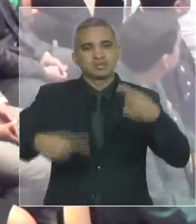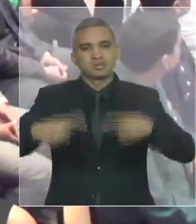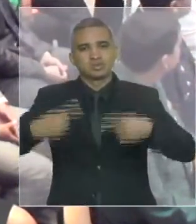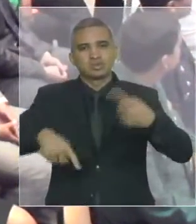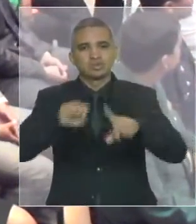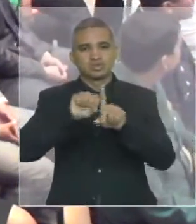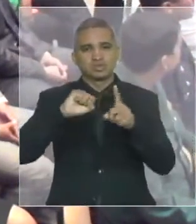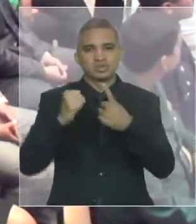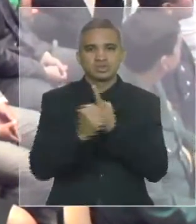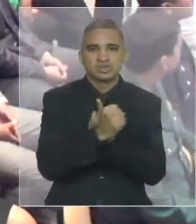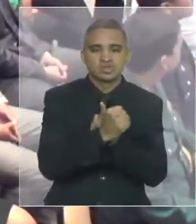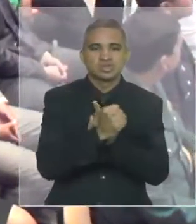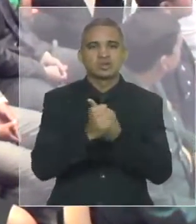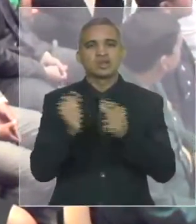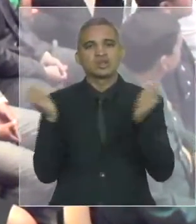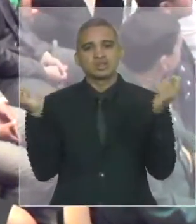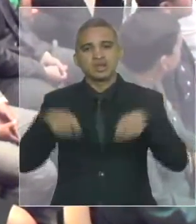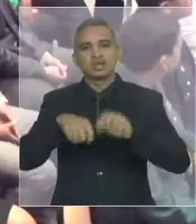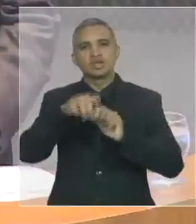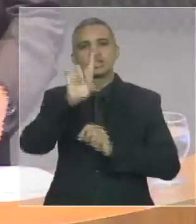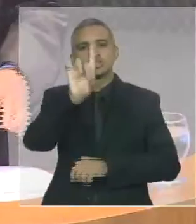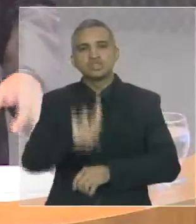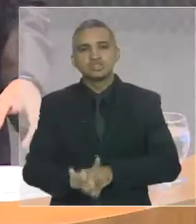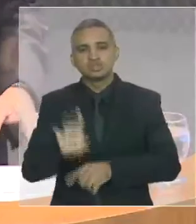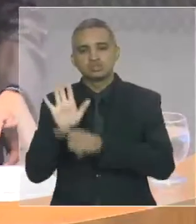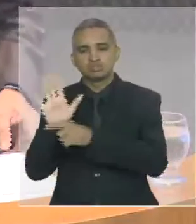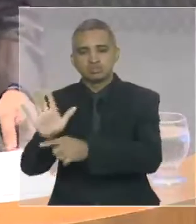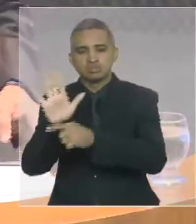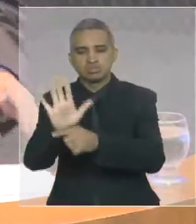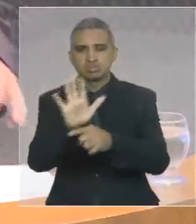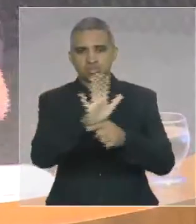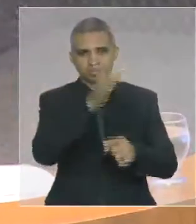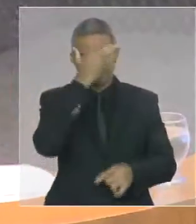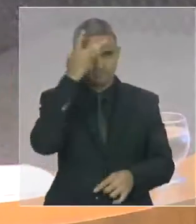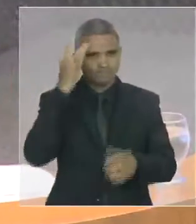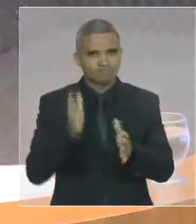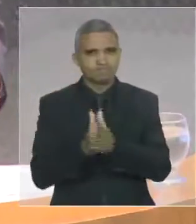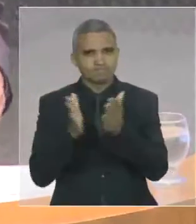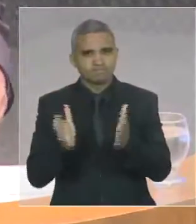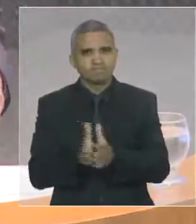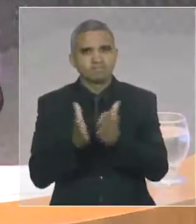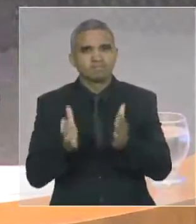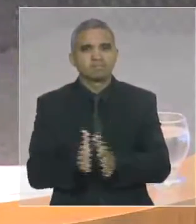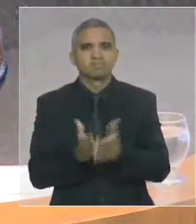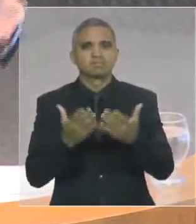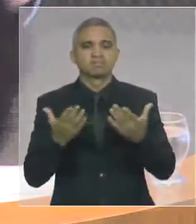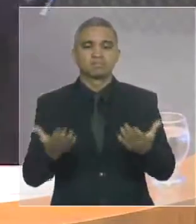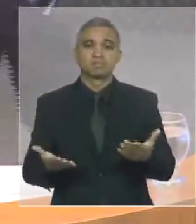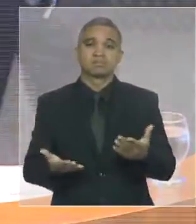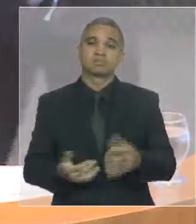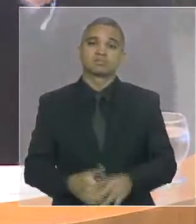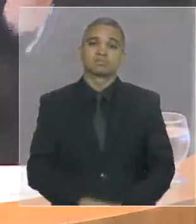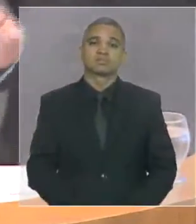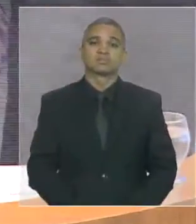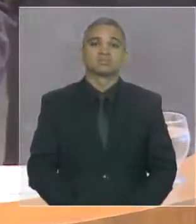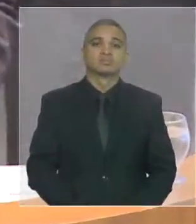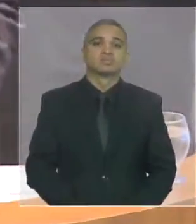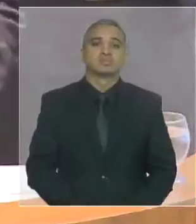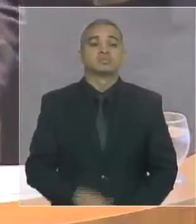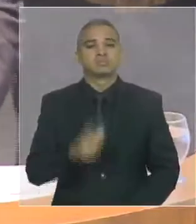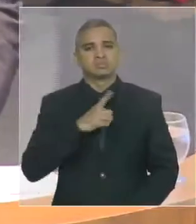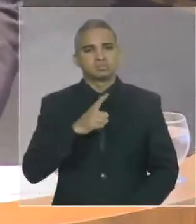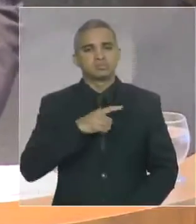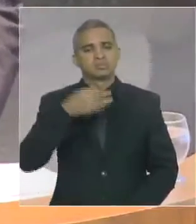direitos aos mais pobres. Naturalmente, isso não se dá em um terreno de abstrações, isso se dá em um terreno concreto,